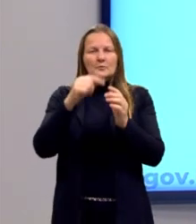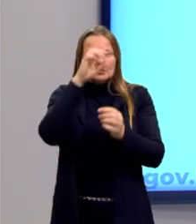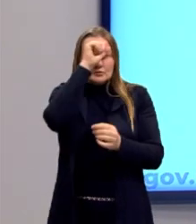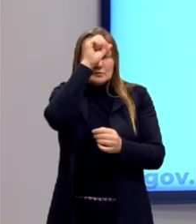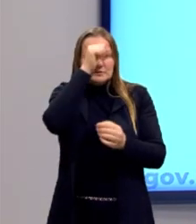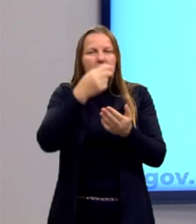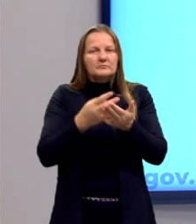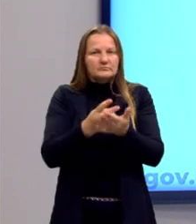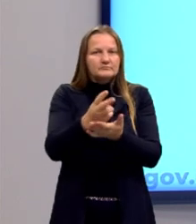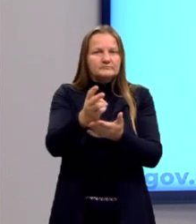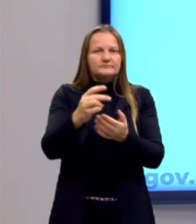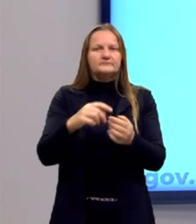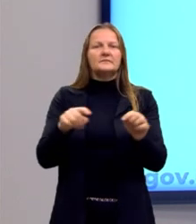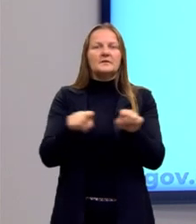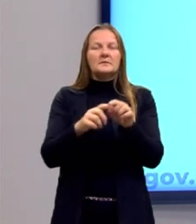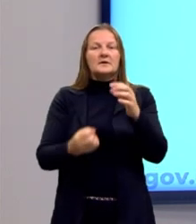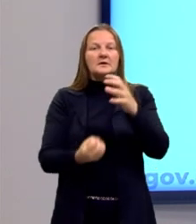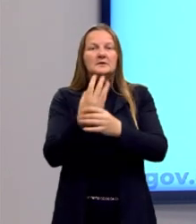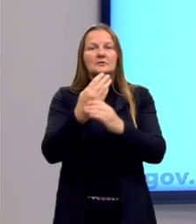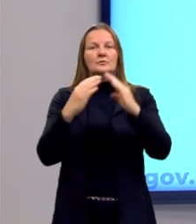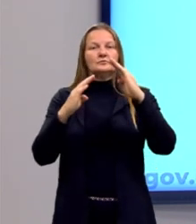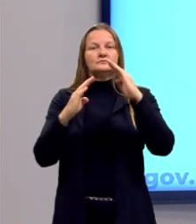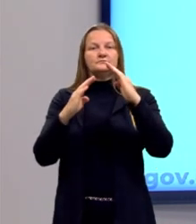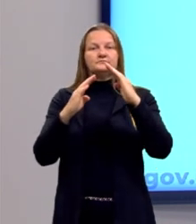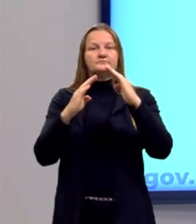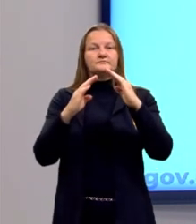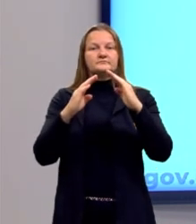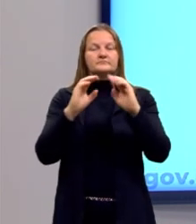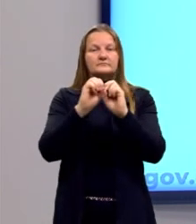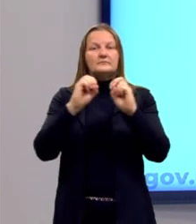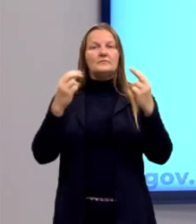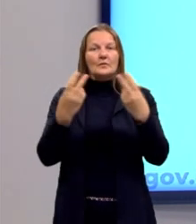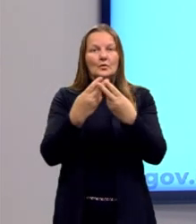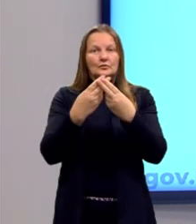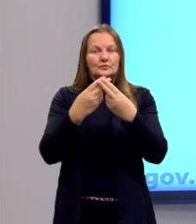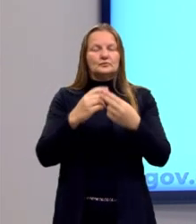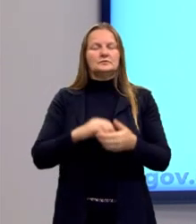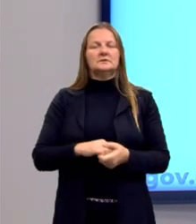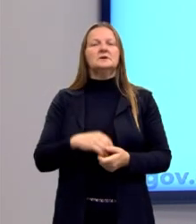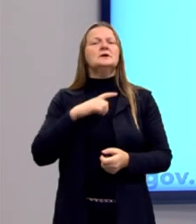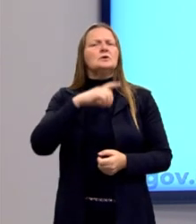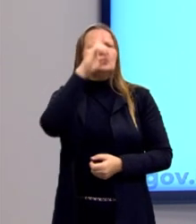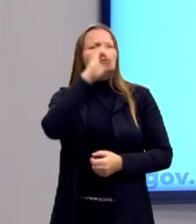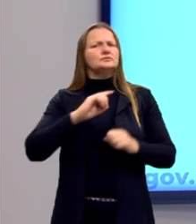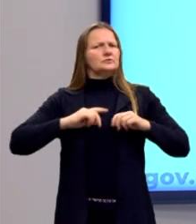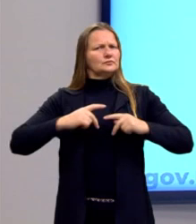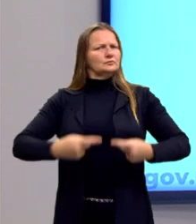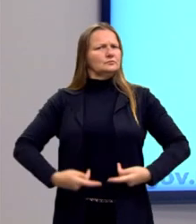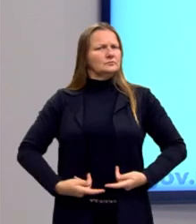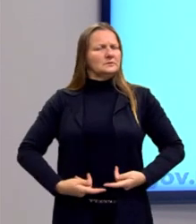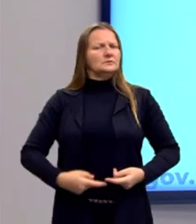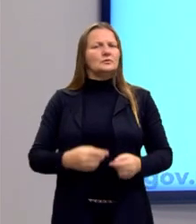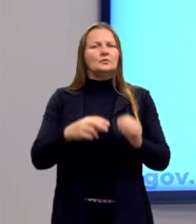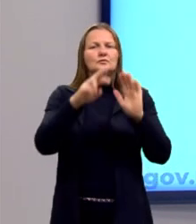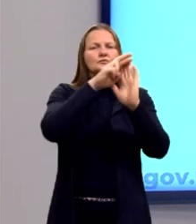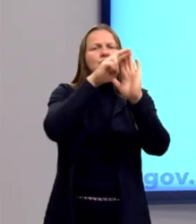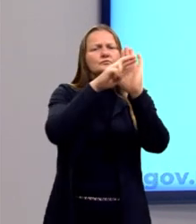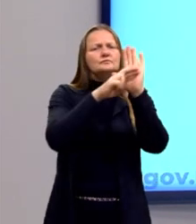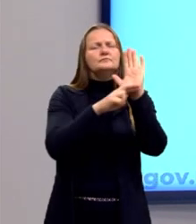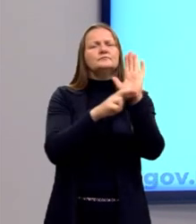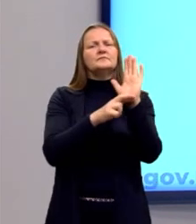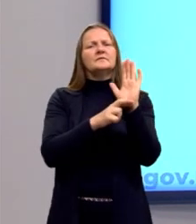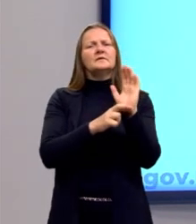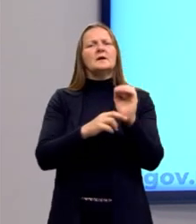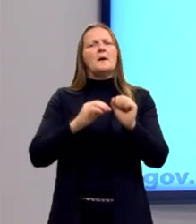também depois com a criação da ONU. Então, olha só, os direitos humanos são normas que reconhecem e